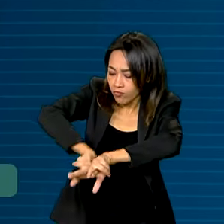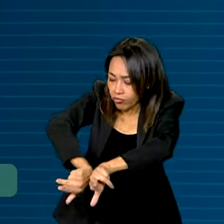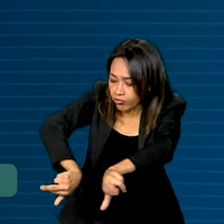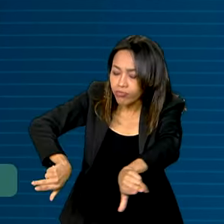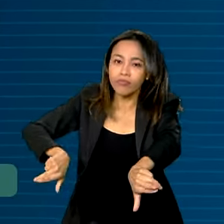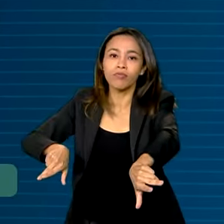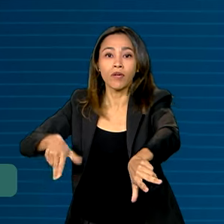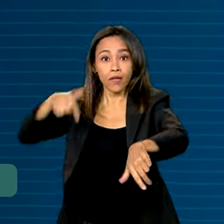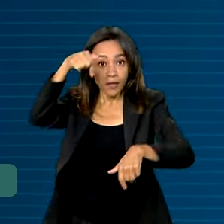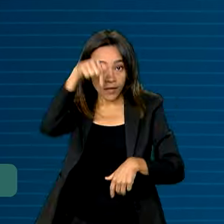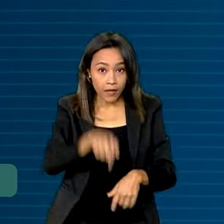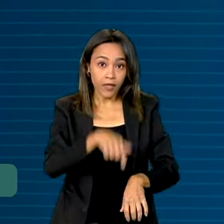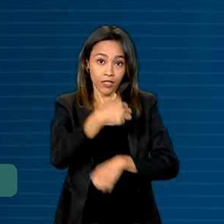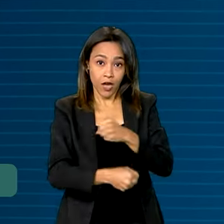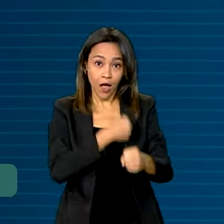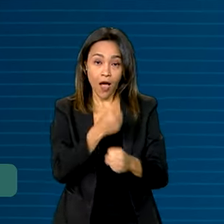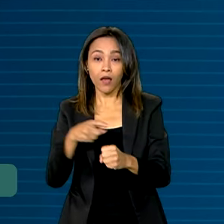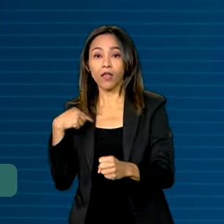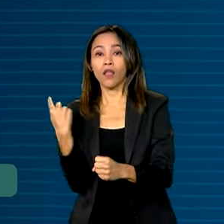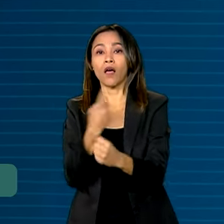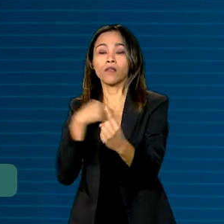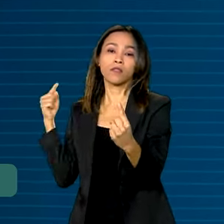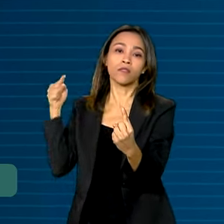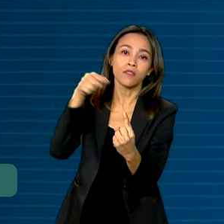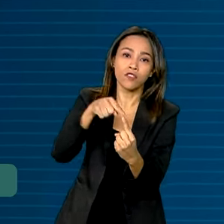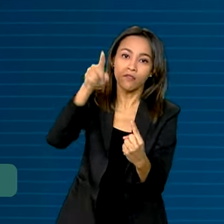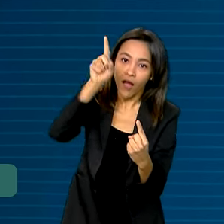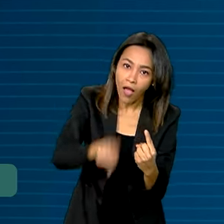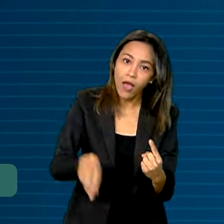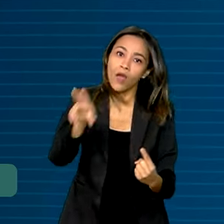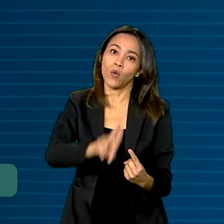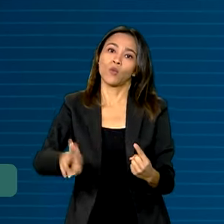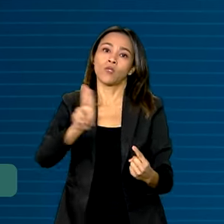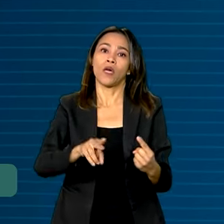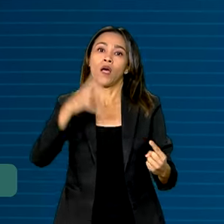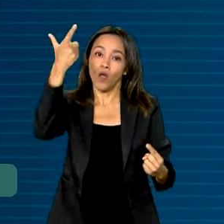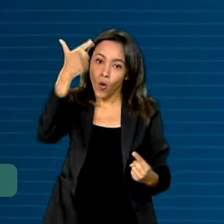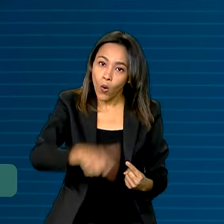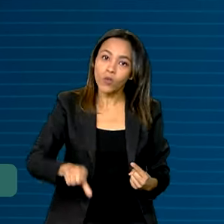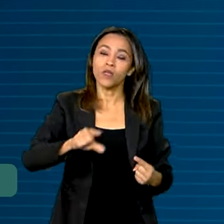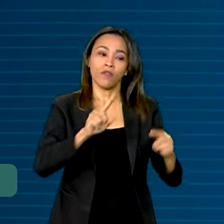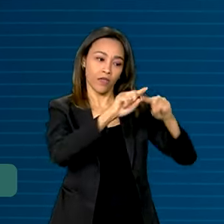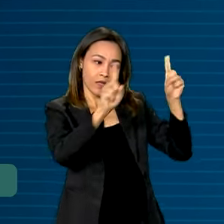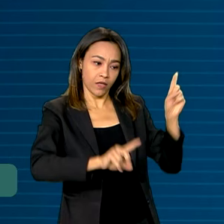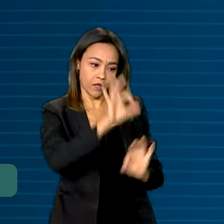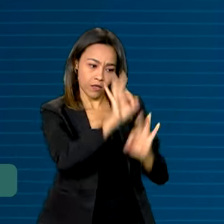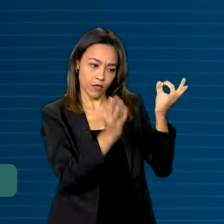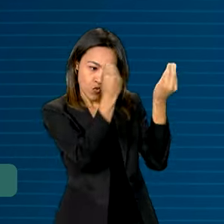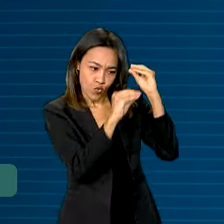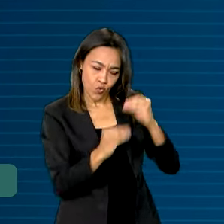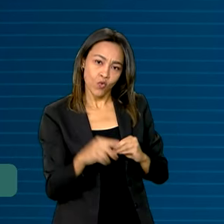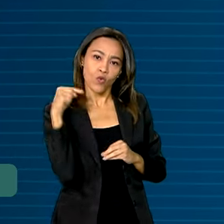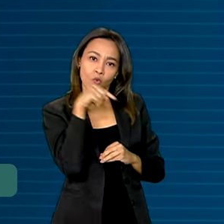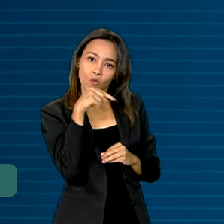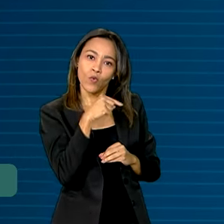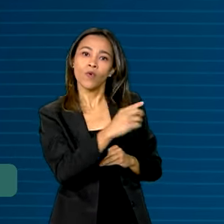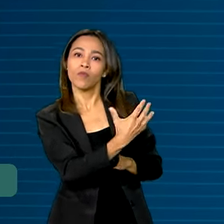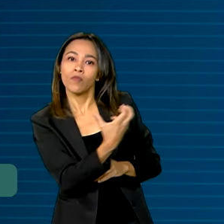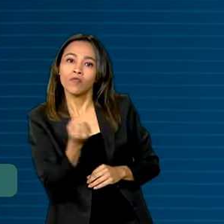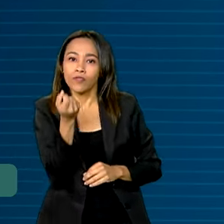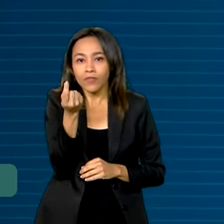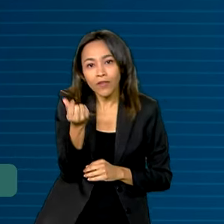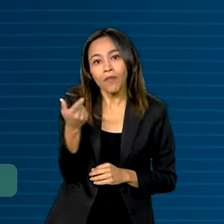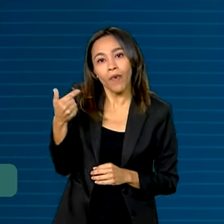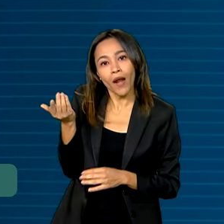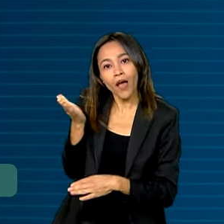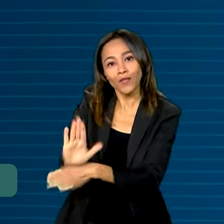E esse ano, a nossa meta novamente é utilizar o Pronaf para usar um trator maior. O nosso está pequeno, já não comporta mais o serviço que